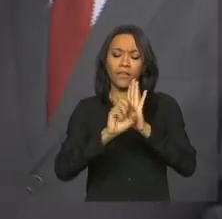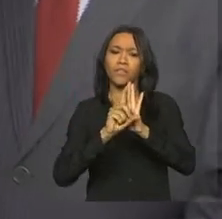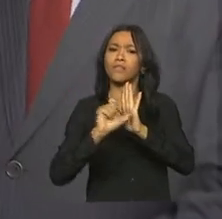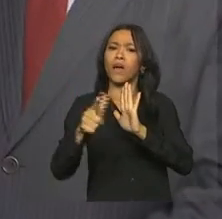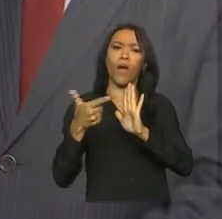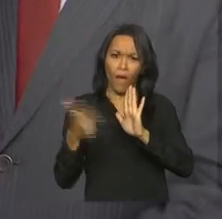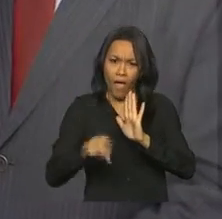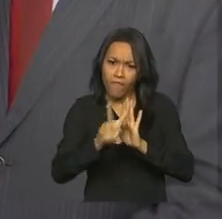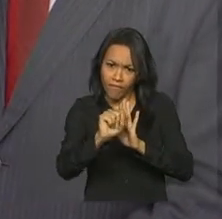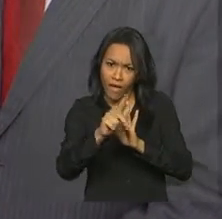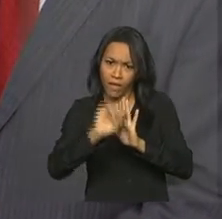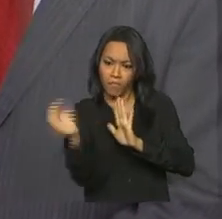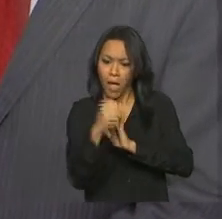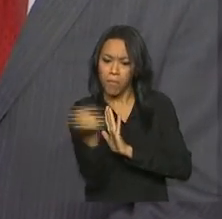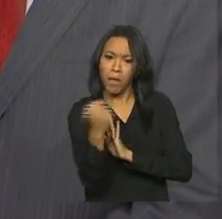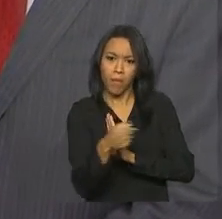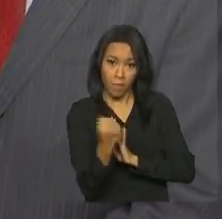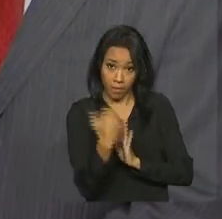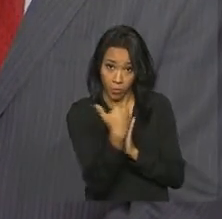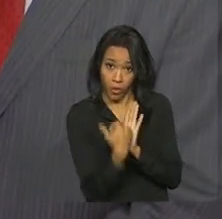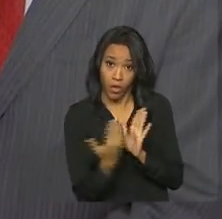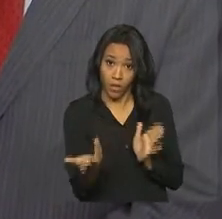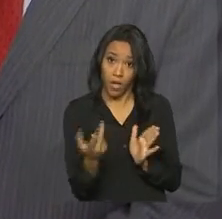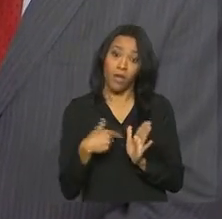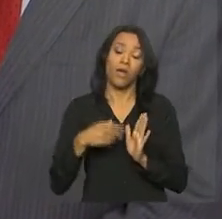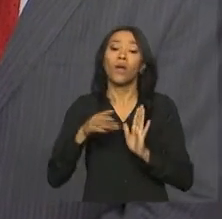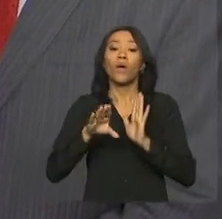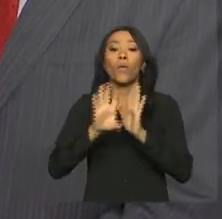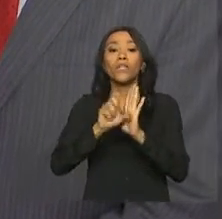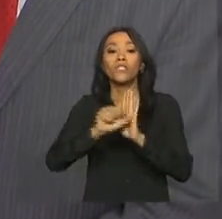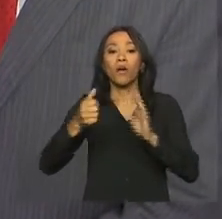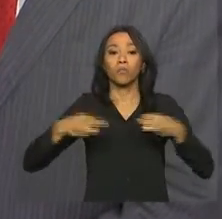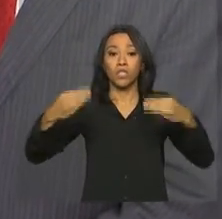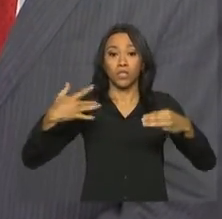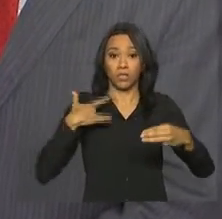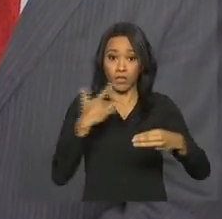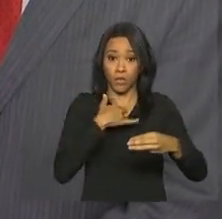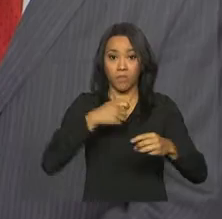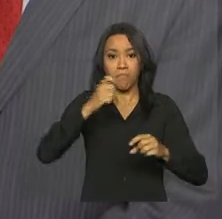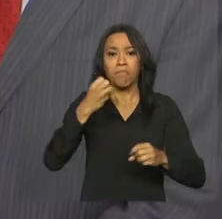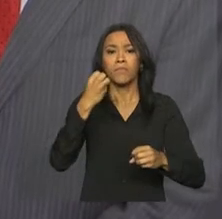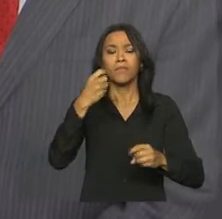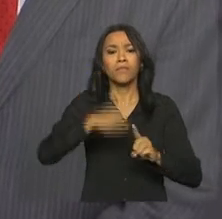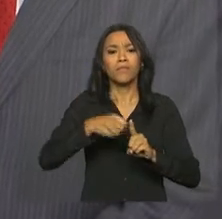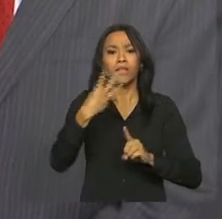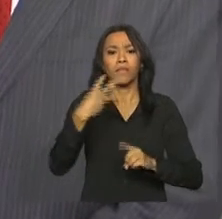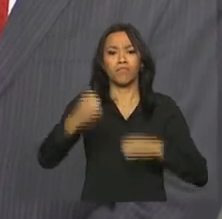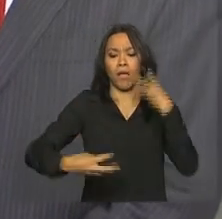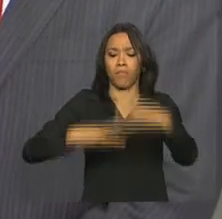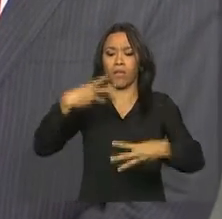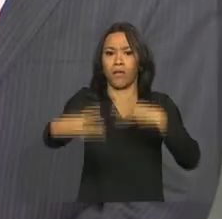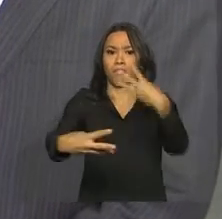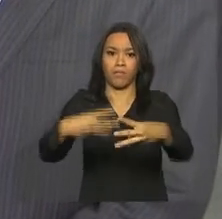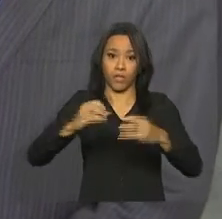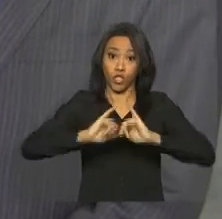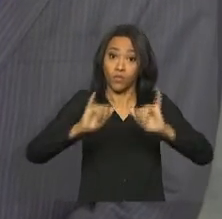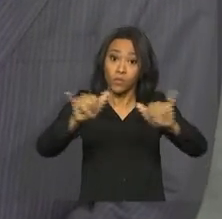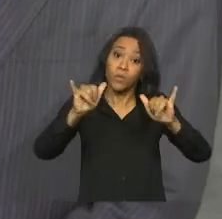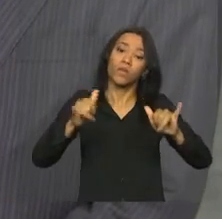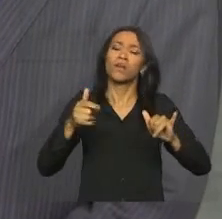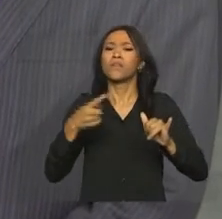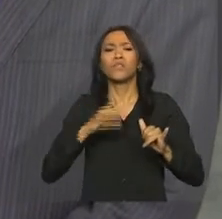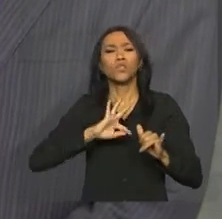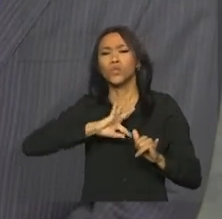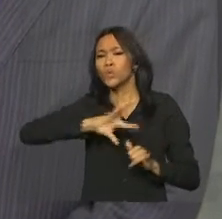reposição de vagas do programa. O Ministério da Saúde publica esses editais a cada três meses. E desde a primeira edição desse edital,